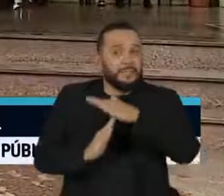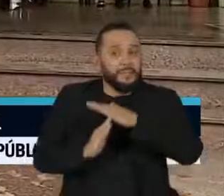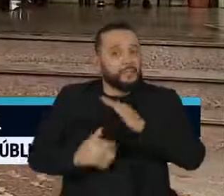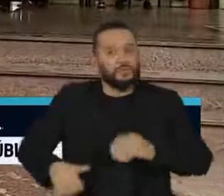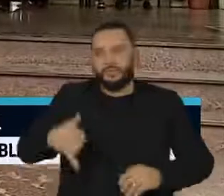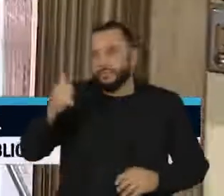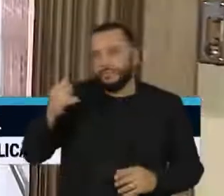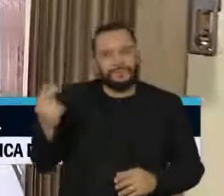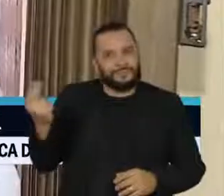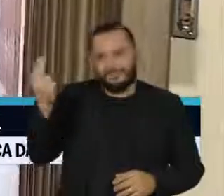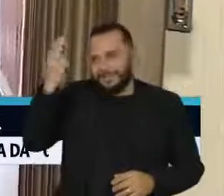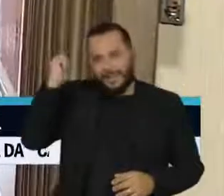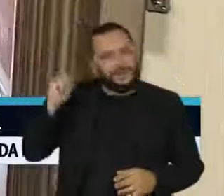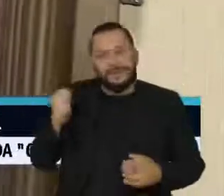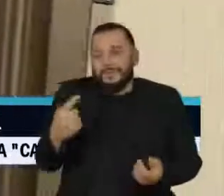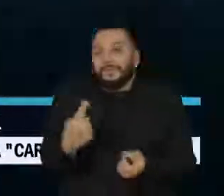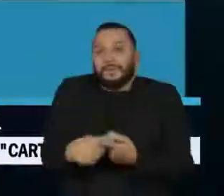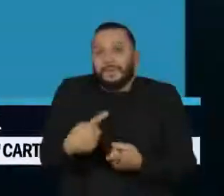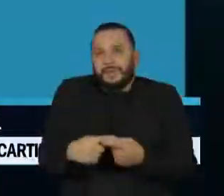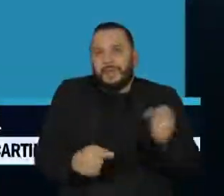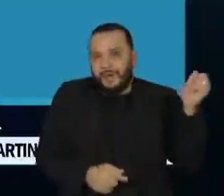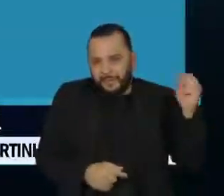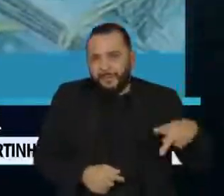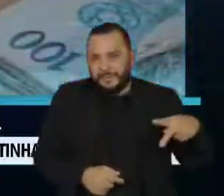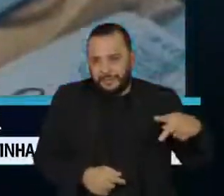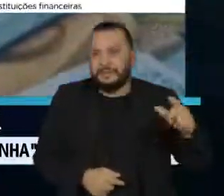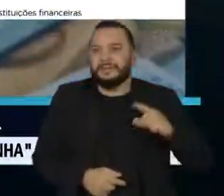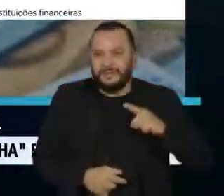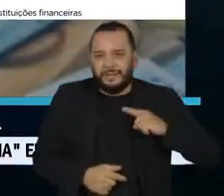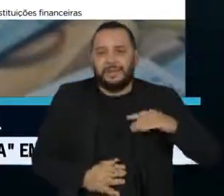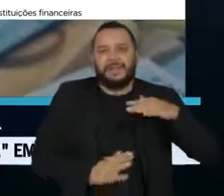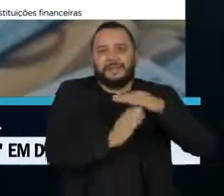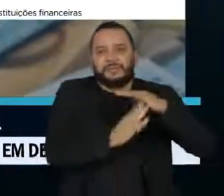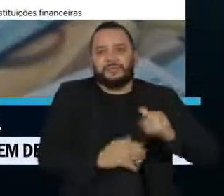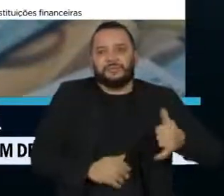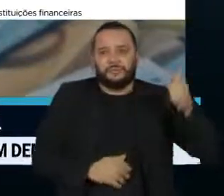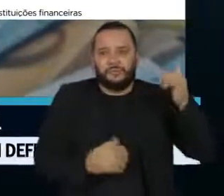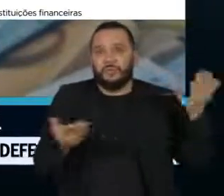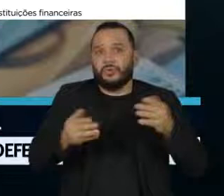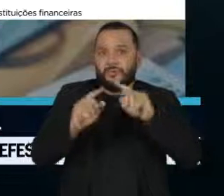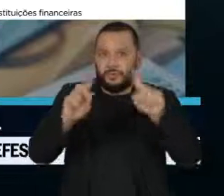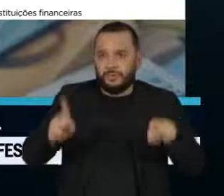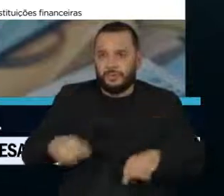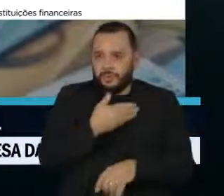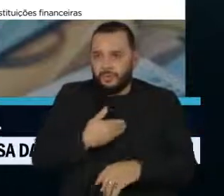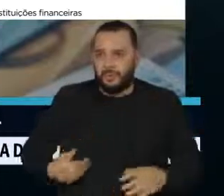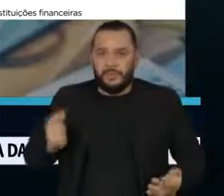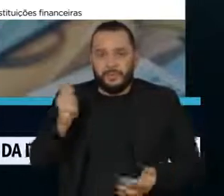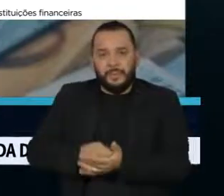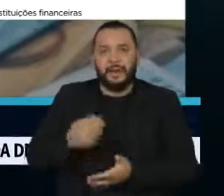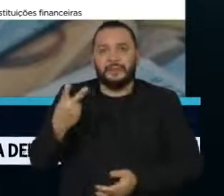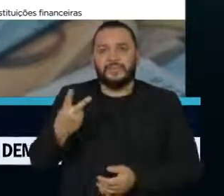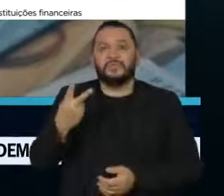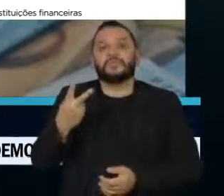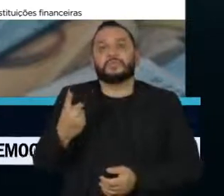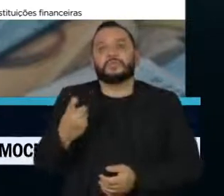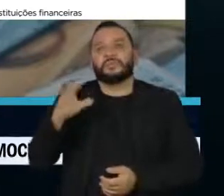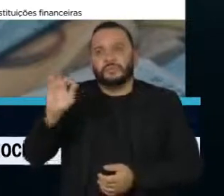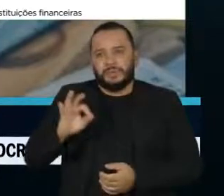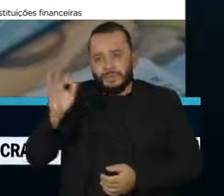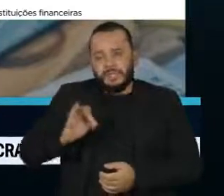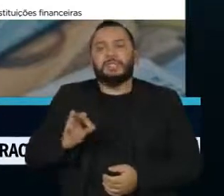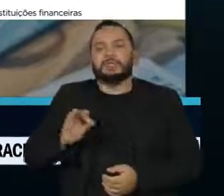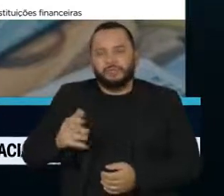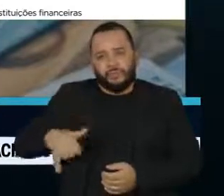do que ocorre com outros grupos, como os aposentados. Hoje, os servidores públicos pagam em média quase 21% de juros ao ano no